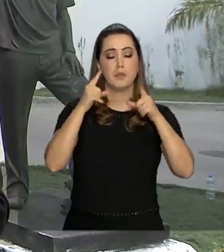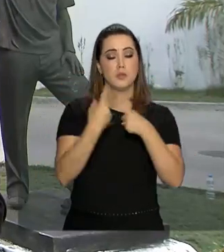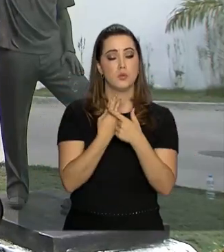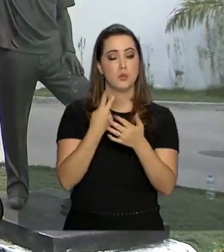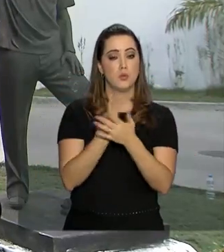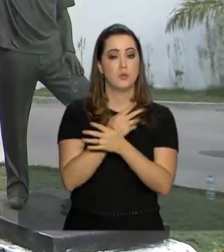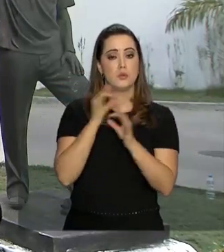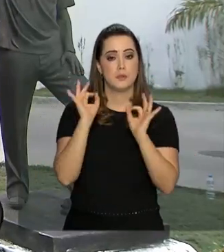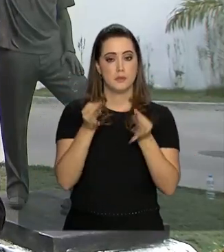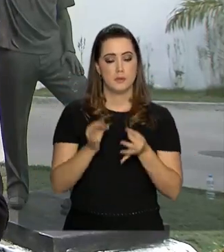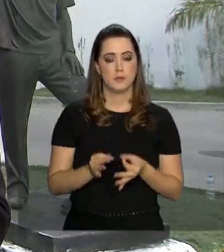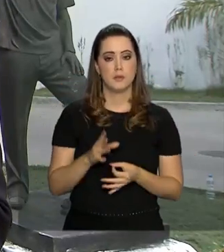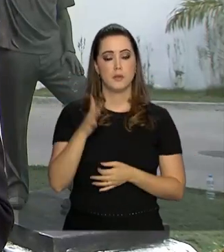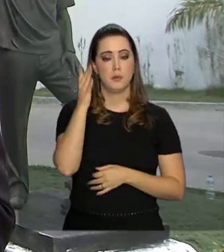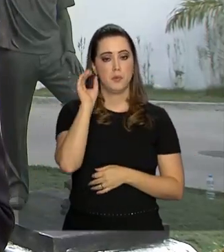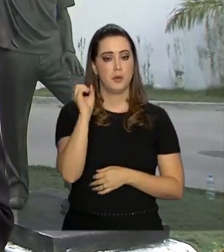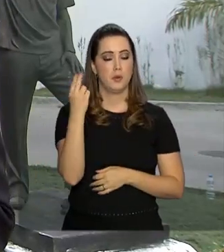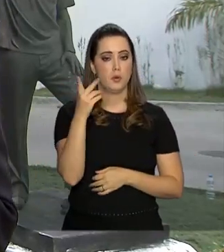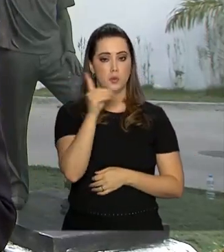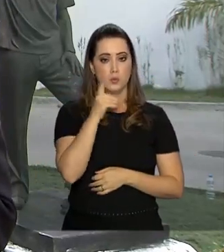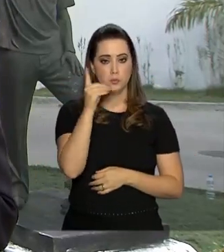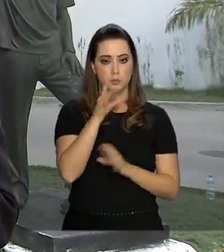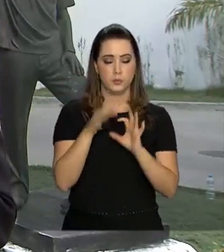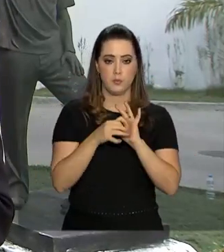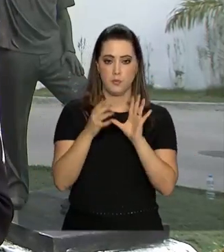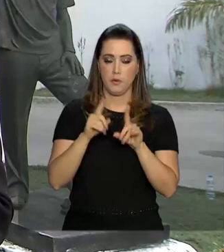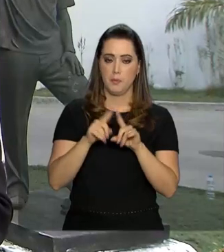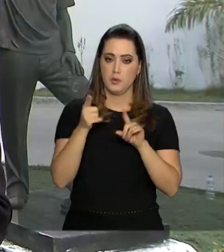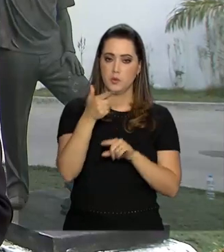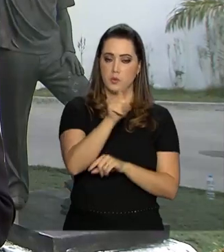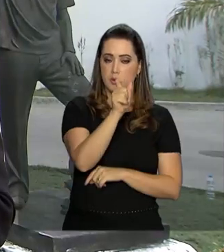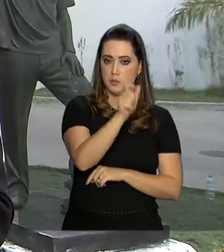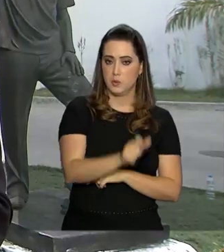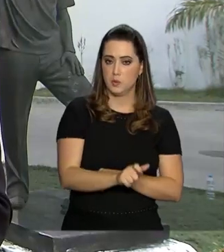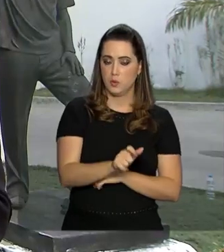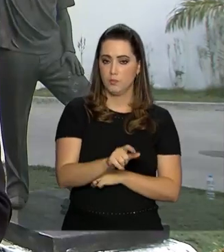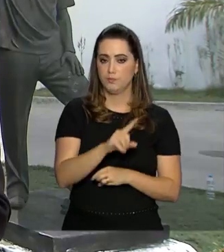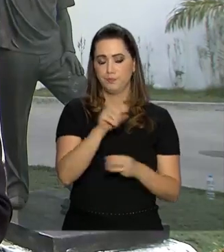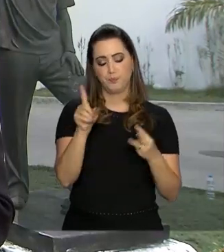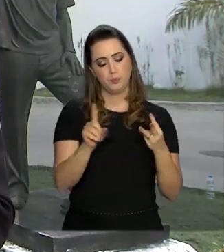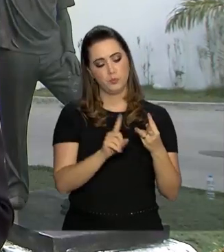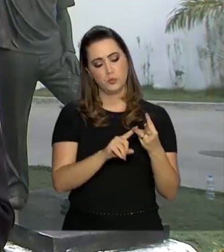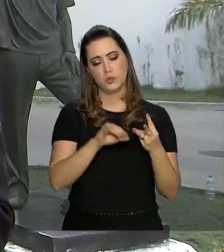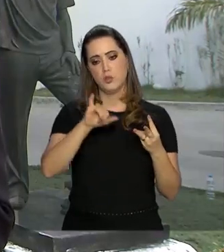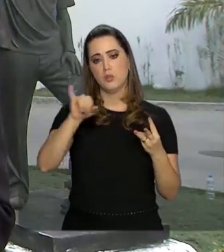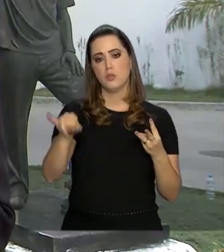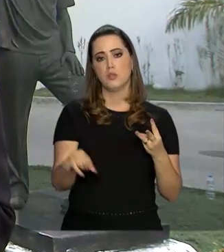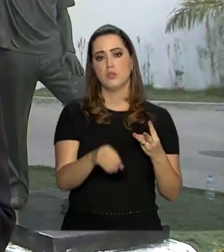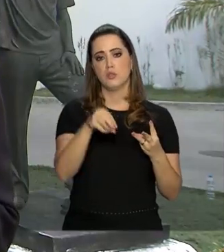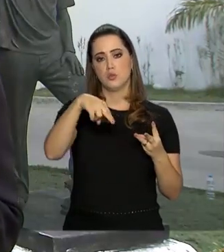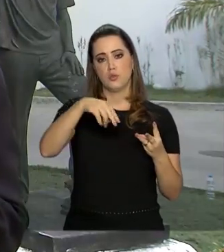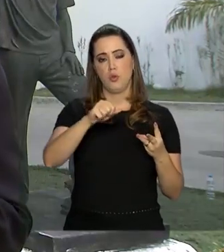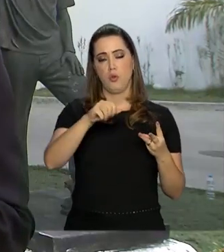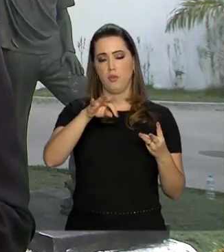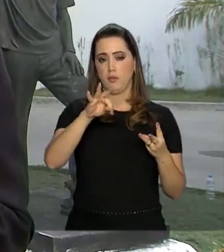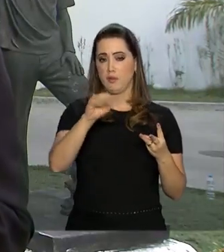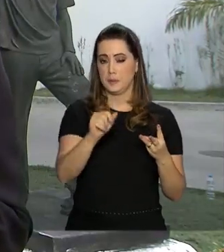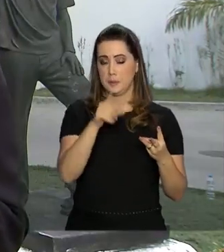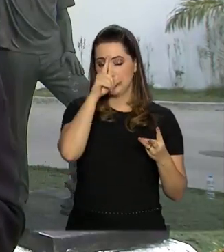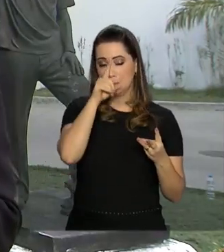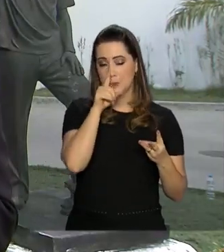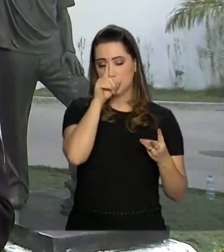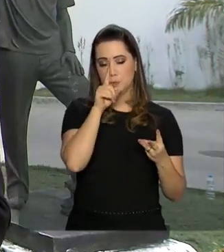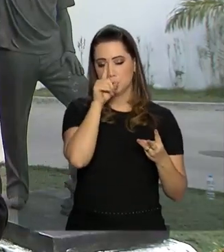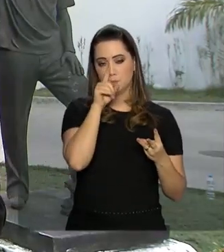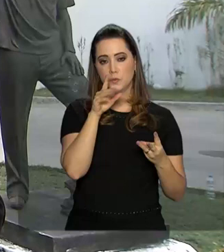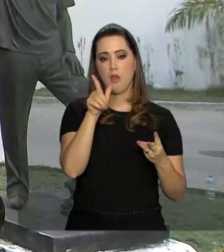ou no máximo domingo, eles deverão ser liberados. Já um outro adolescente, o Jonathan Ventura, está em estado grave. Ele foi transferido